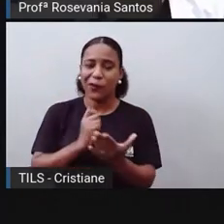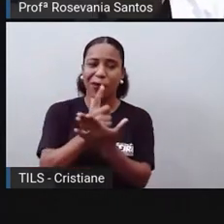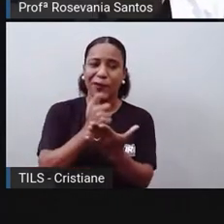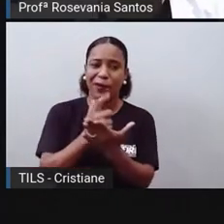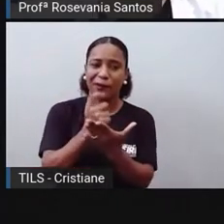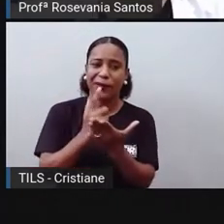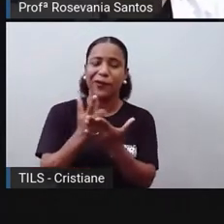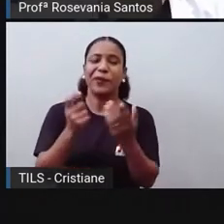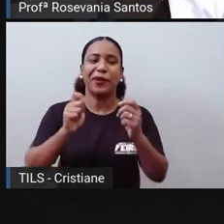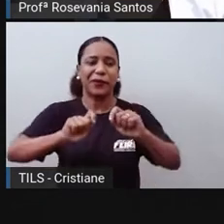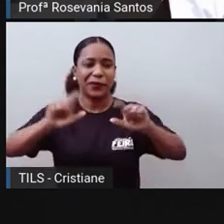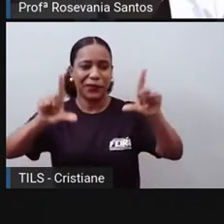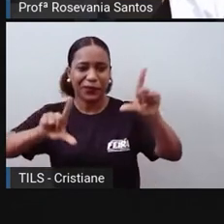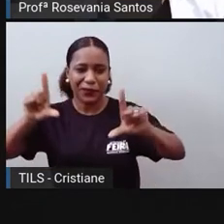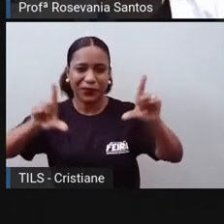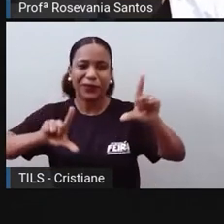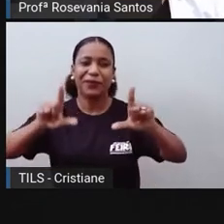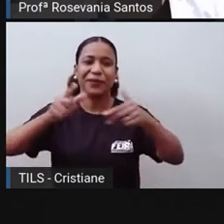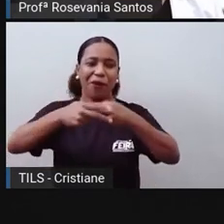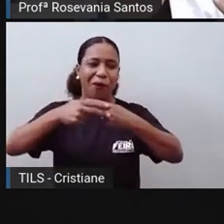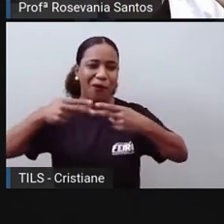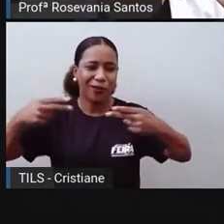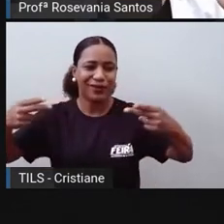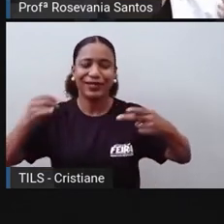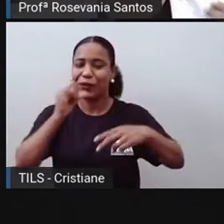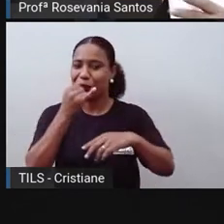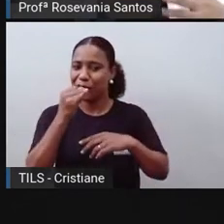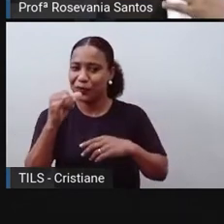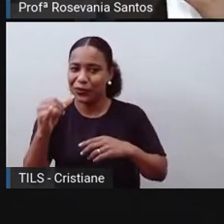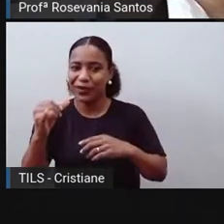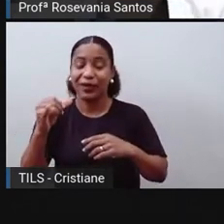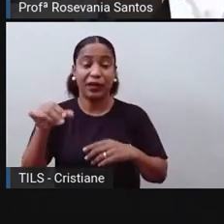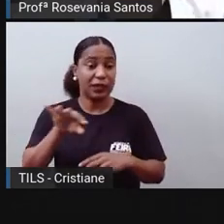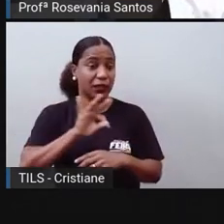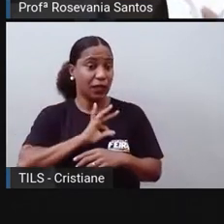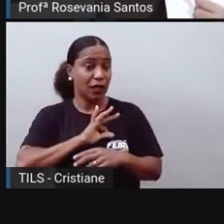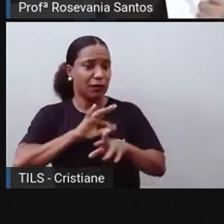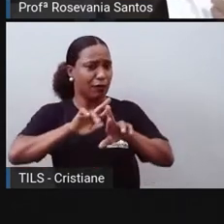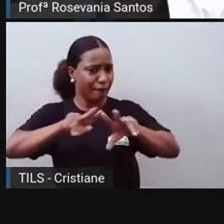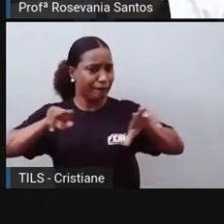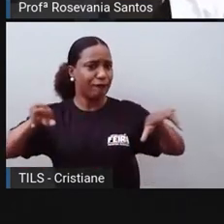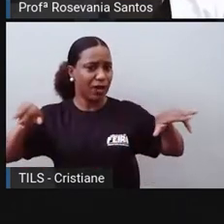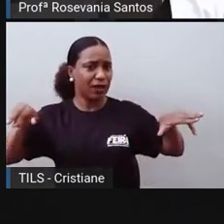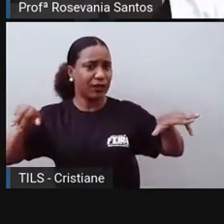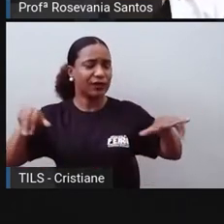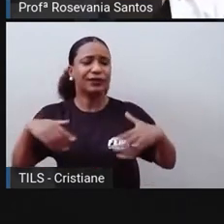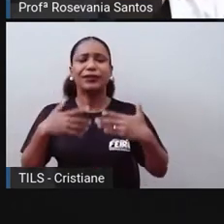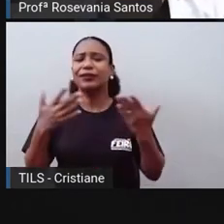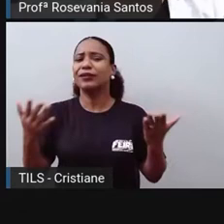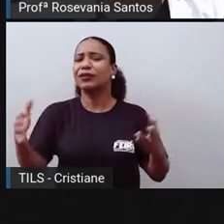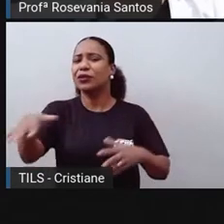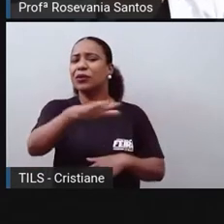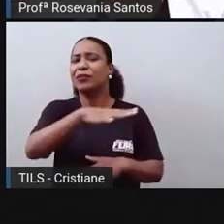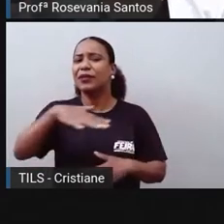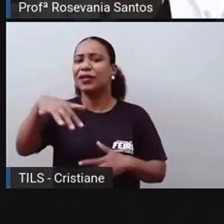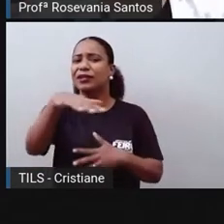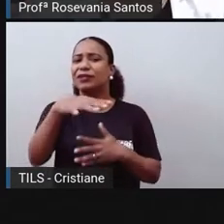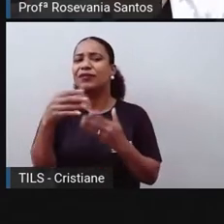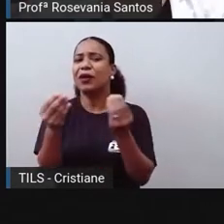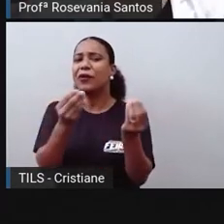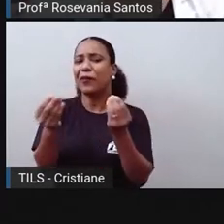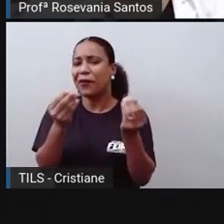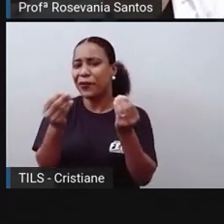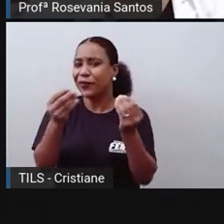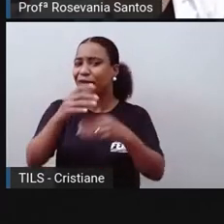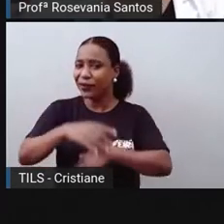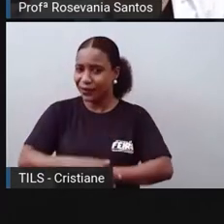tecnológicas lá, em novas técnicas, em novos recursos, e esse ambiente, como é que fica? Então, essa é